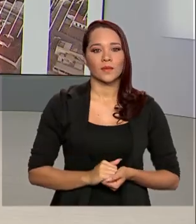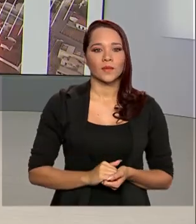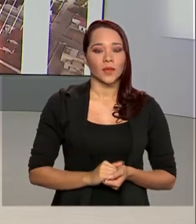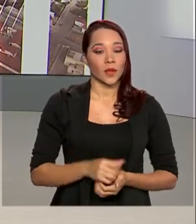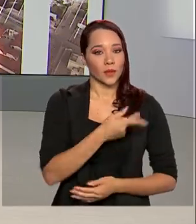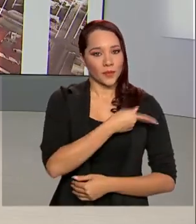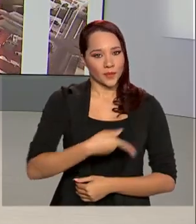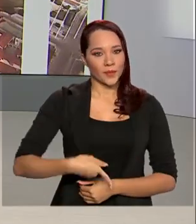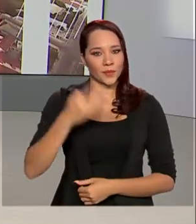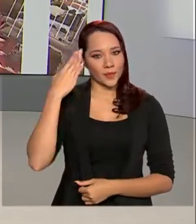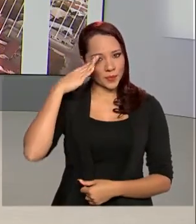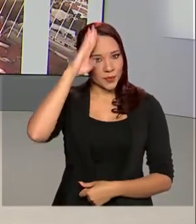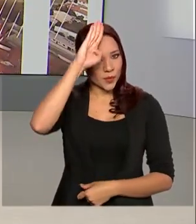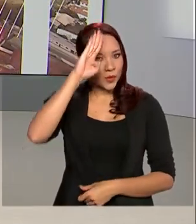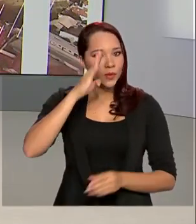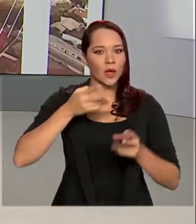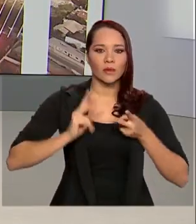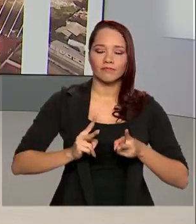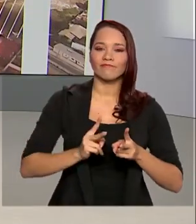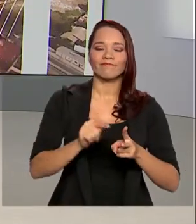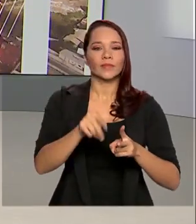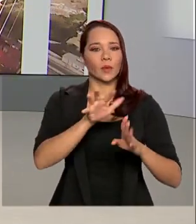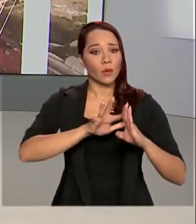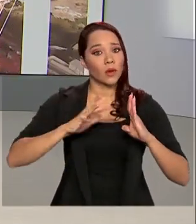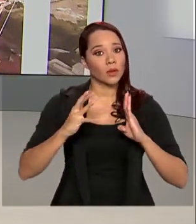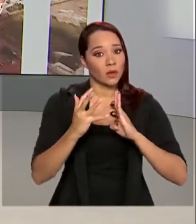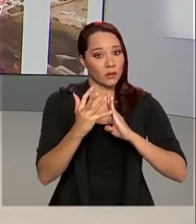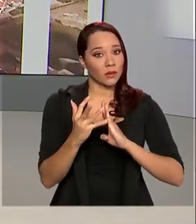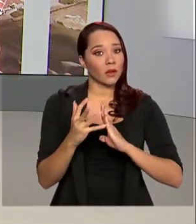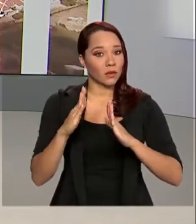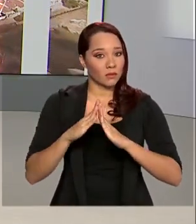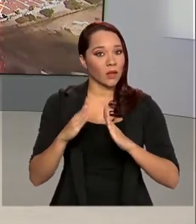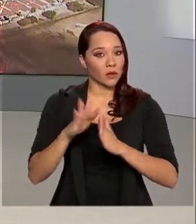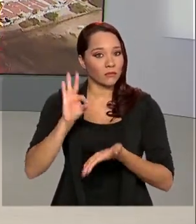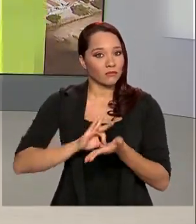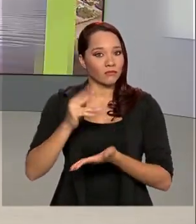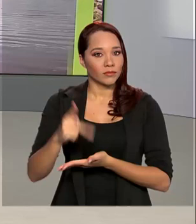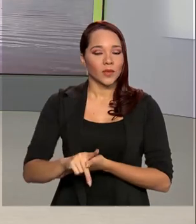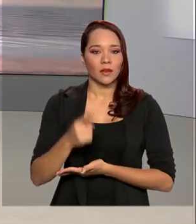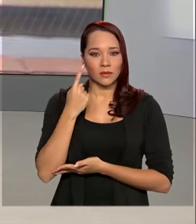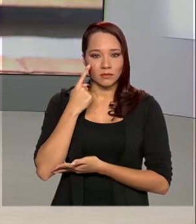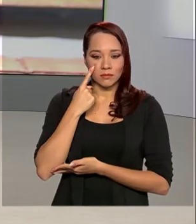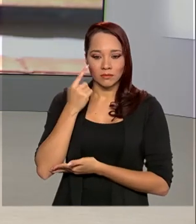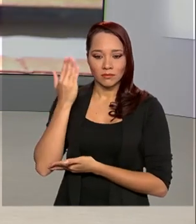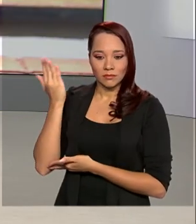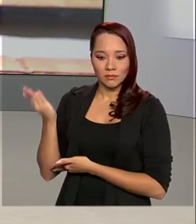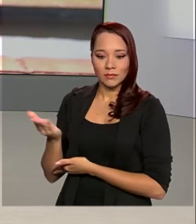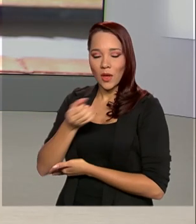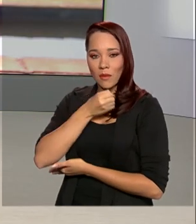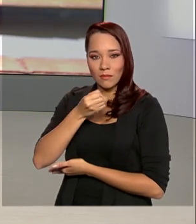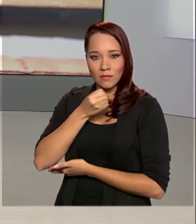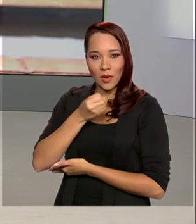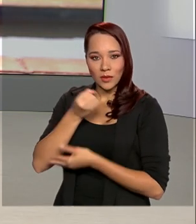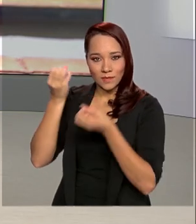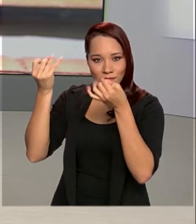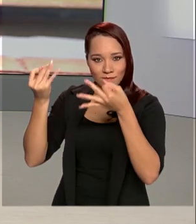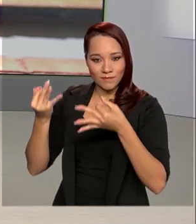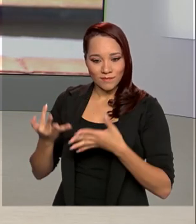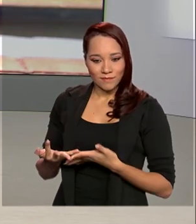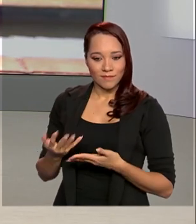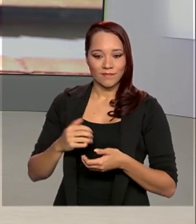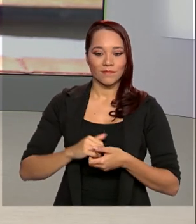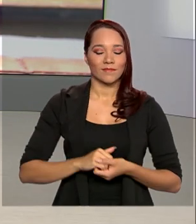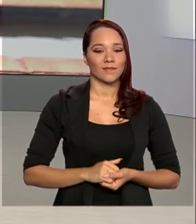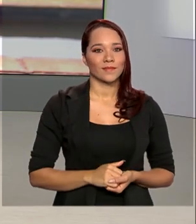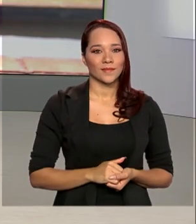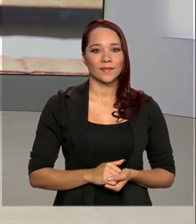O presidente Jair Bolsonaro segue em quarentena na residência oficial. Vamos até o Palácio da Alvorada. A repórter Márcia Fernandes traz as